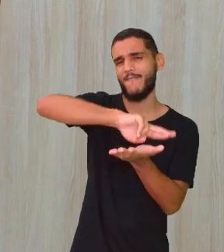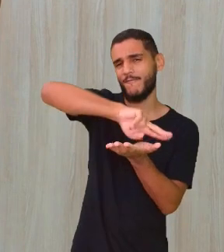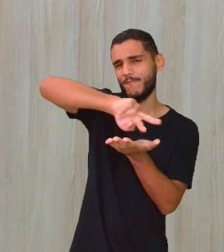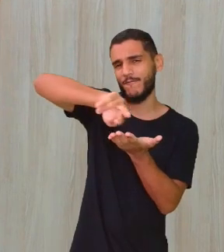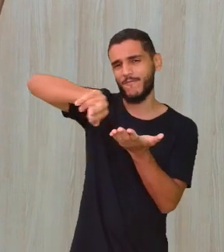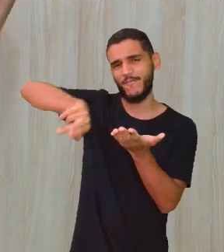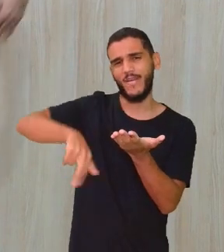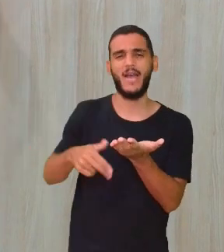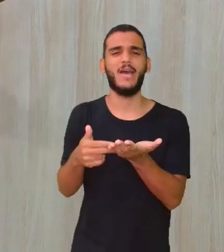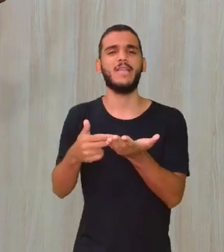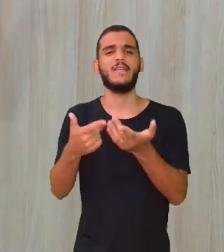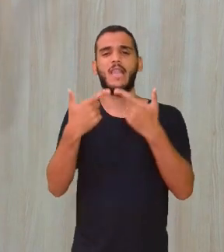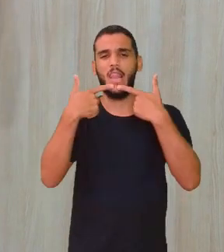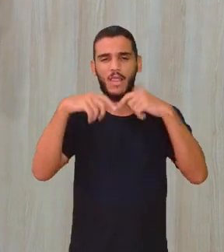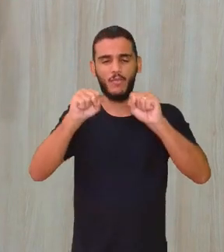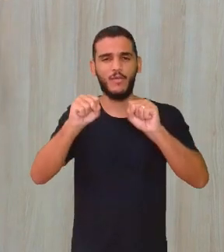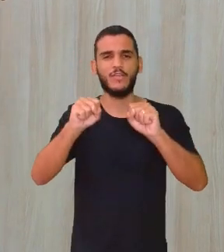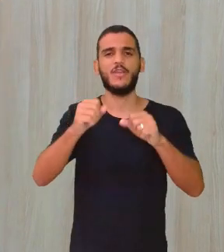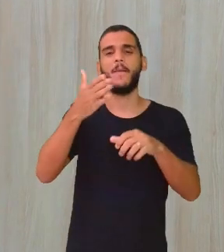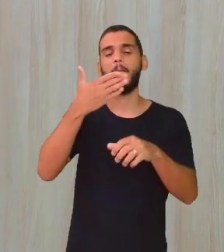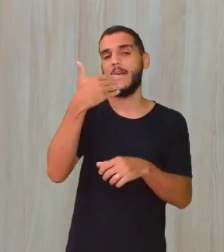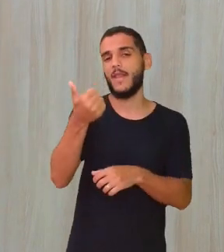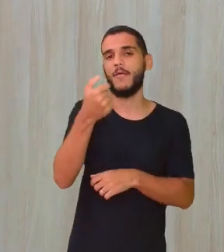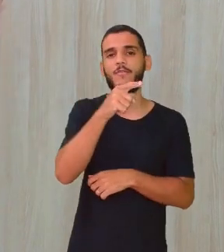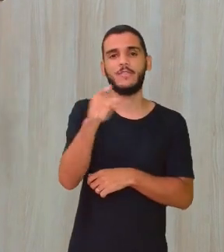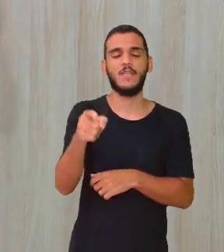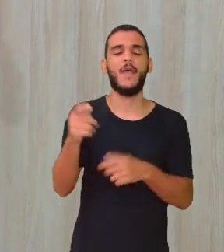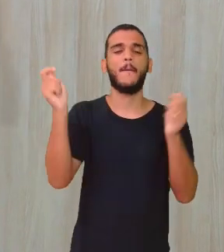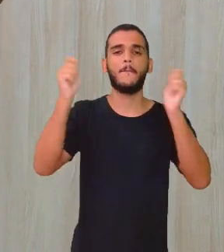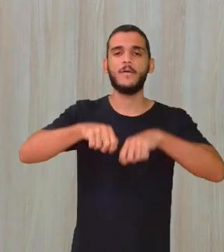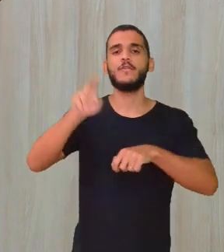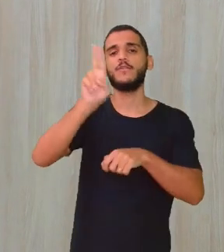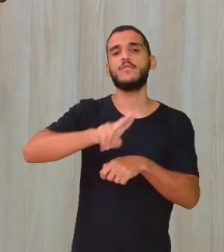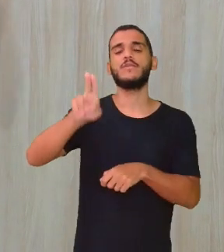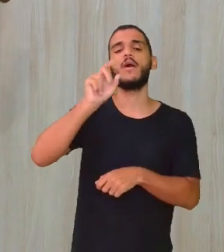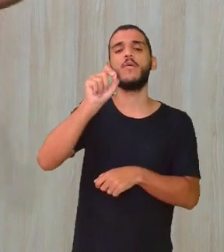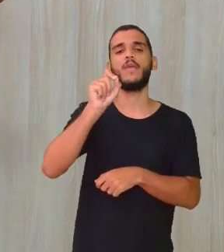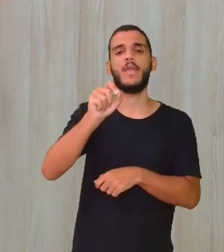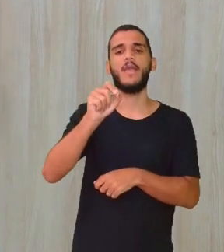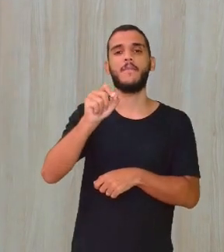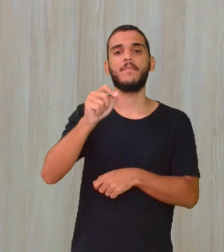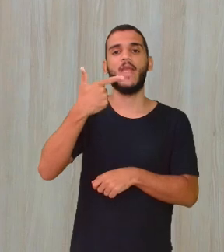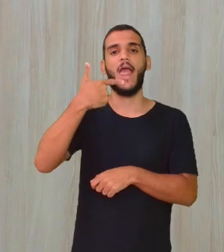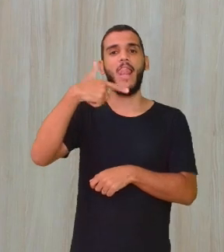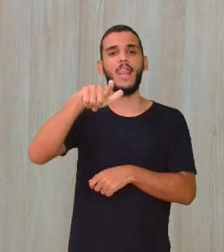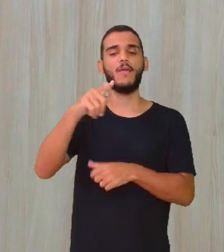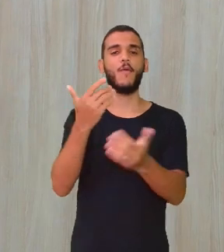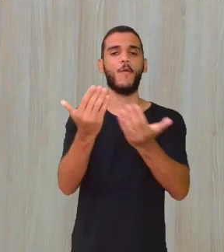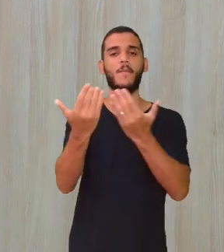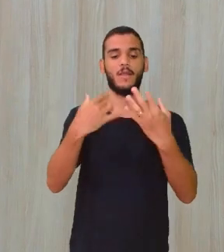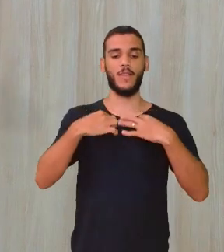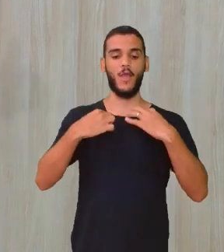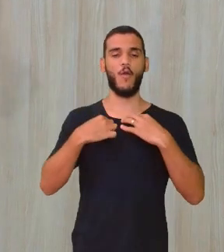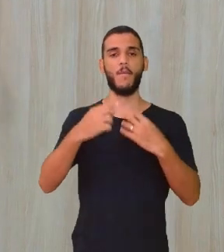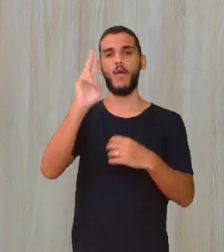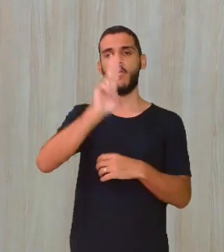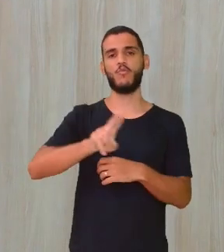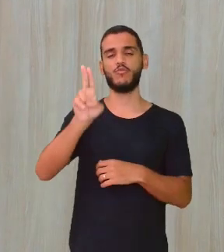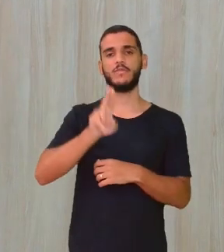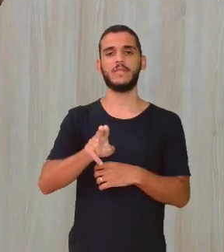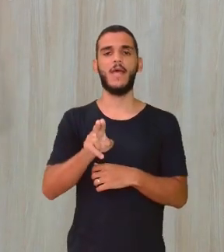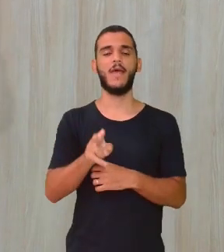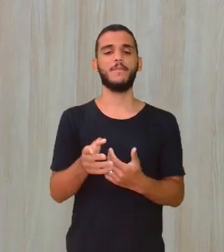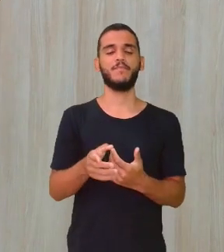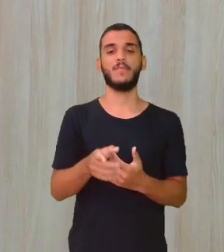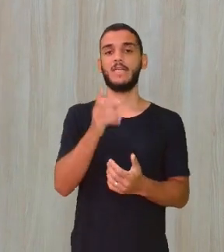melhor para vocês. Porque vocês vão poder usar a língua como uma roupa. E usar a variedade linguística adequada a cada